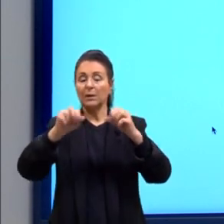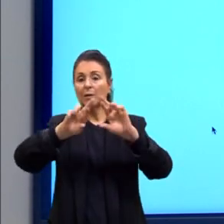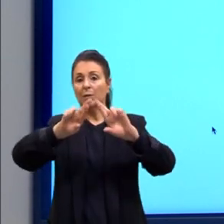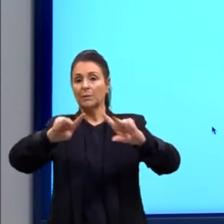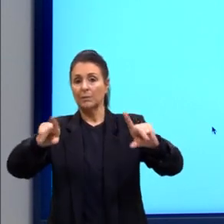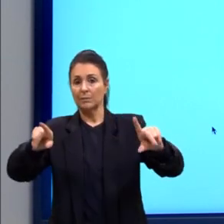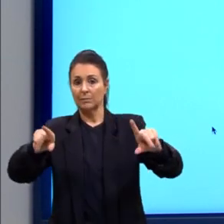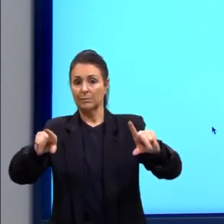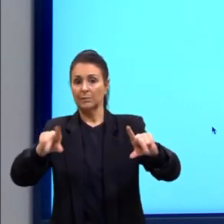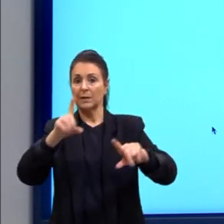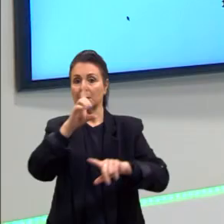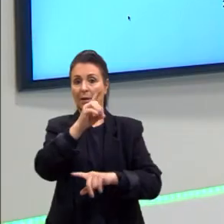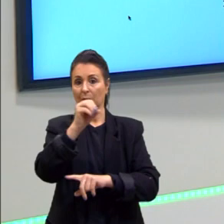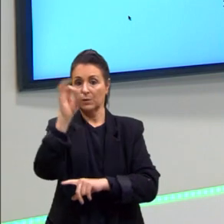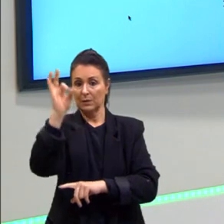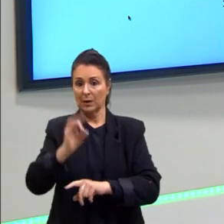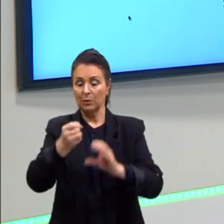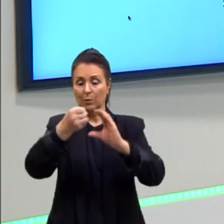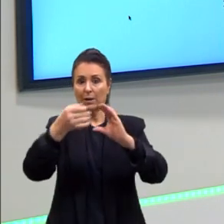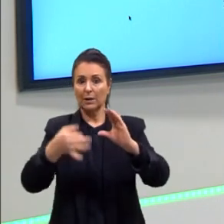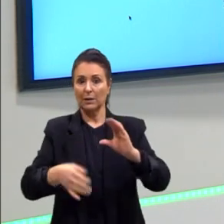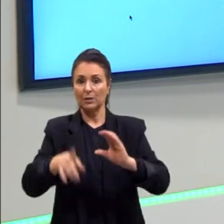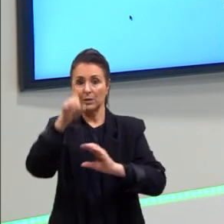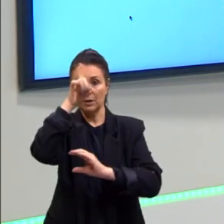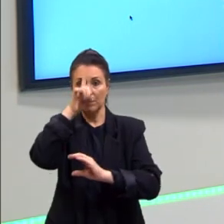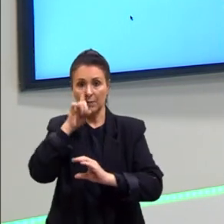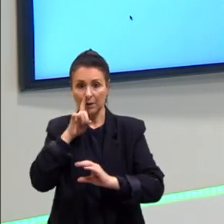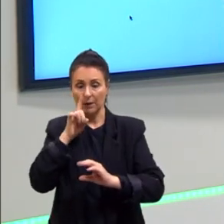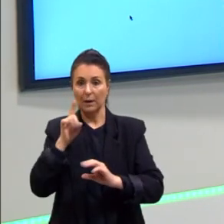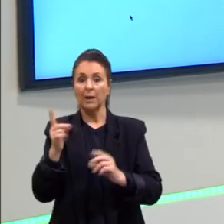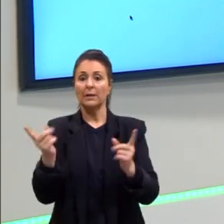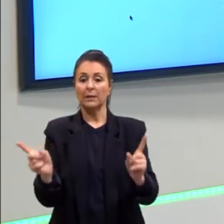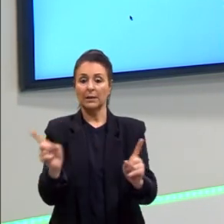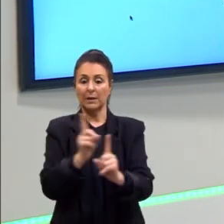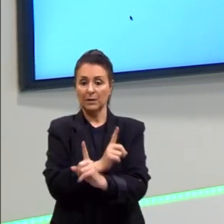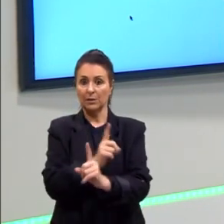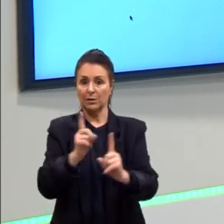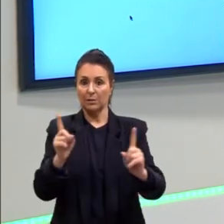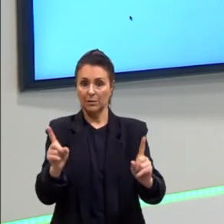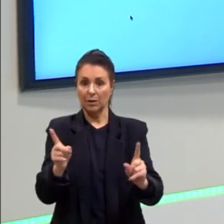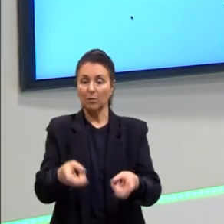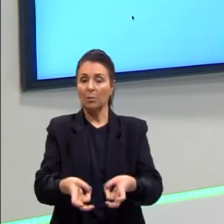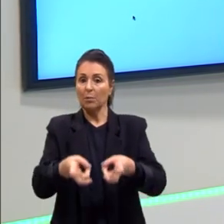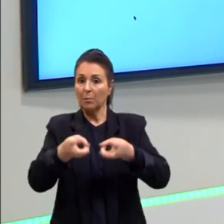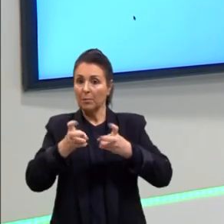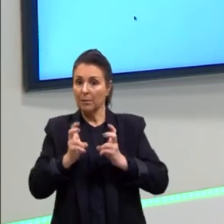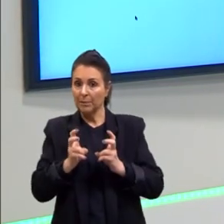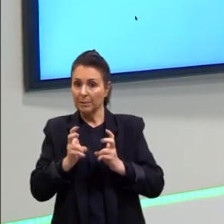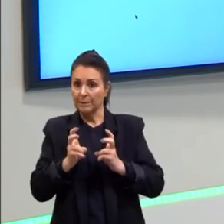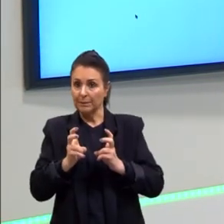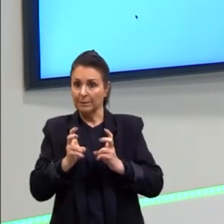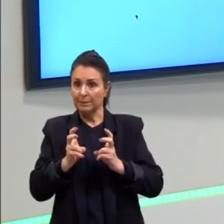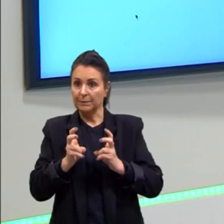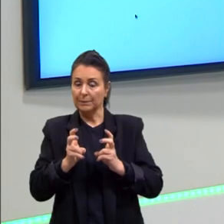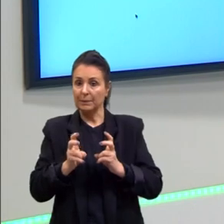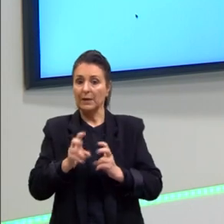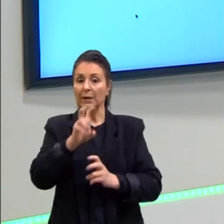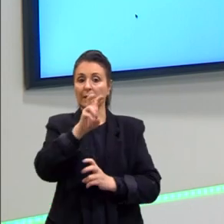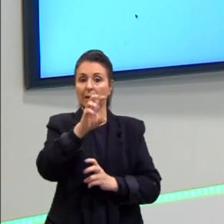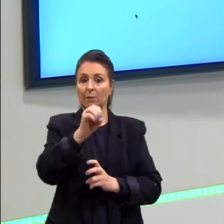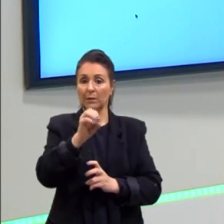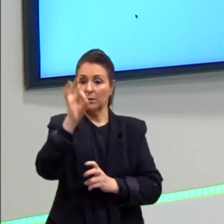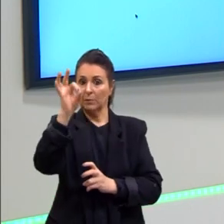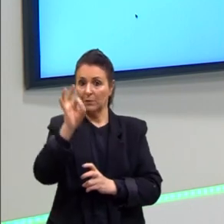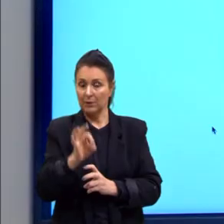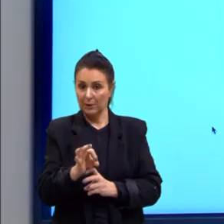amarela. nesse cruzamento aqui, nós podemos perceber que 50%